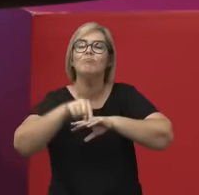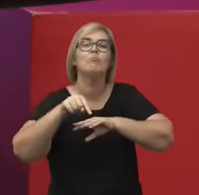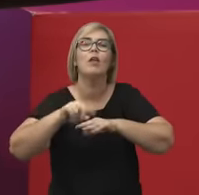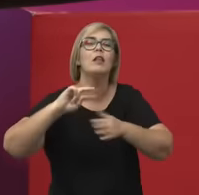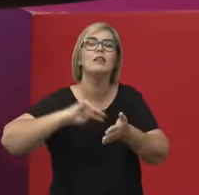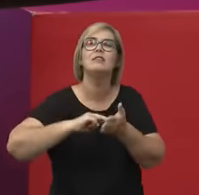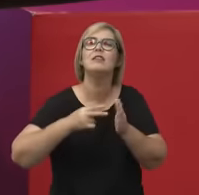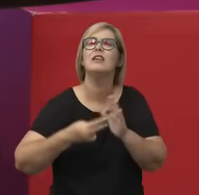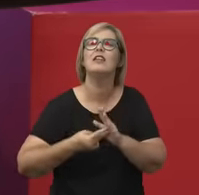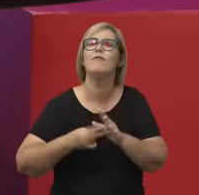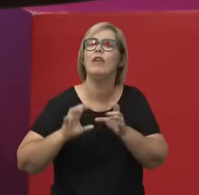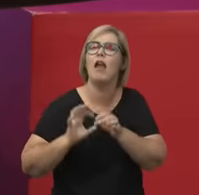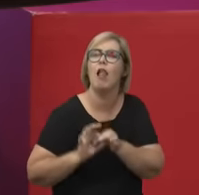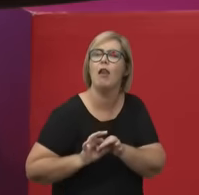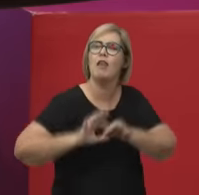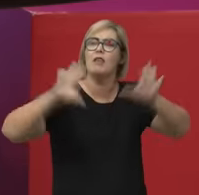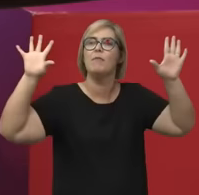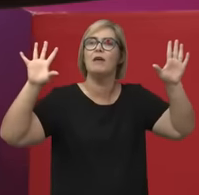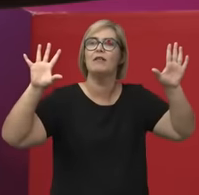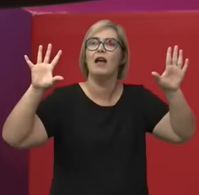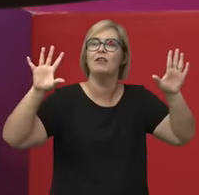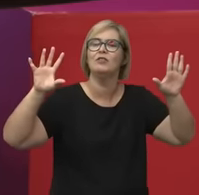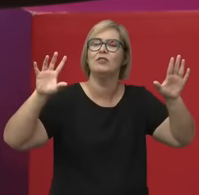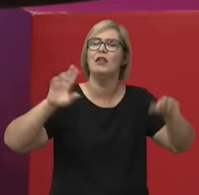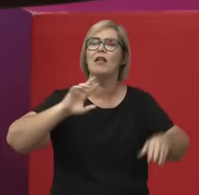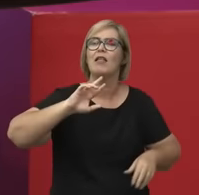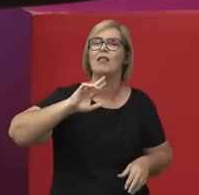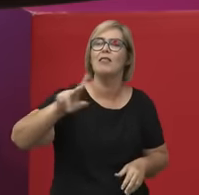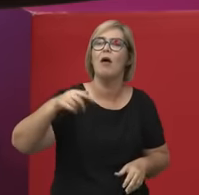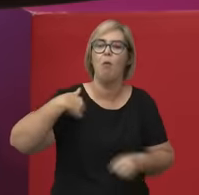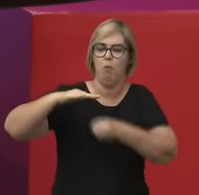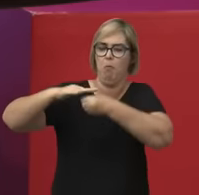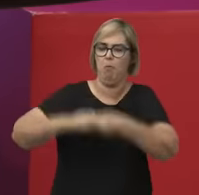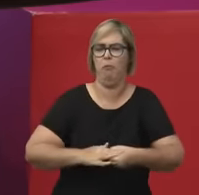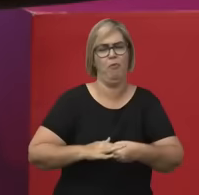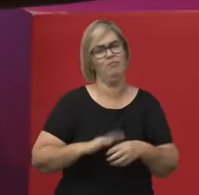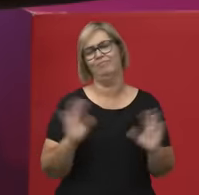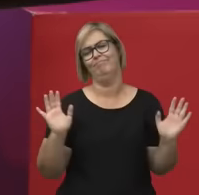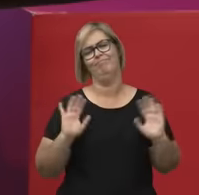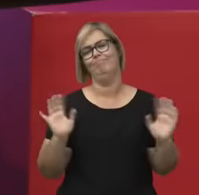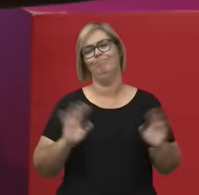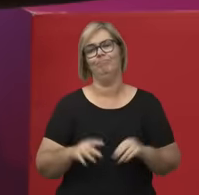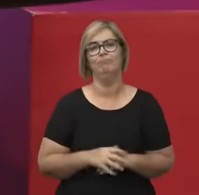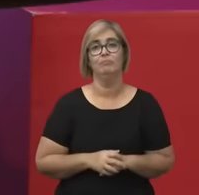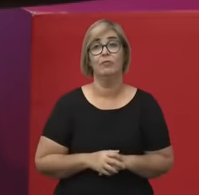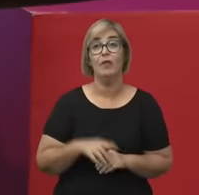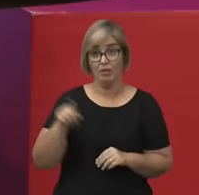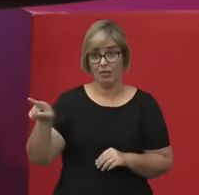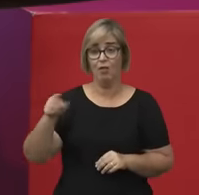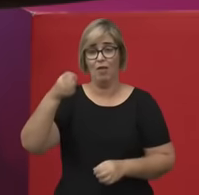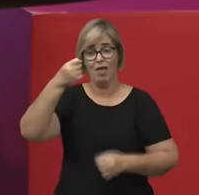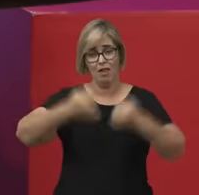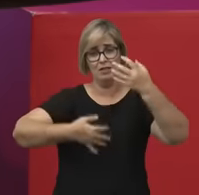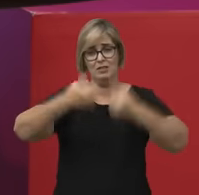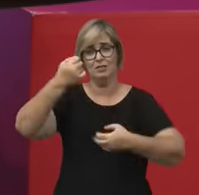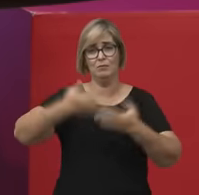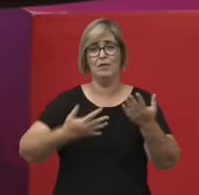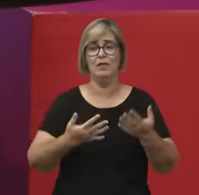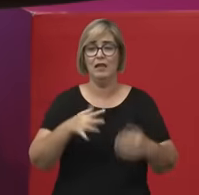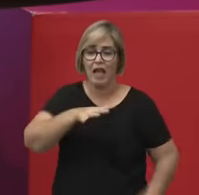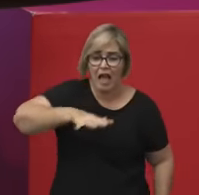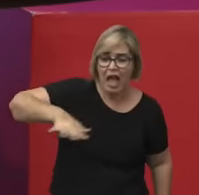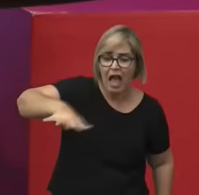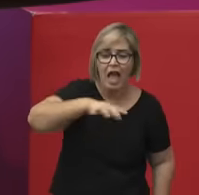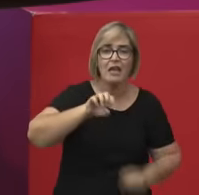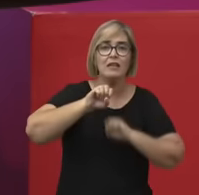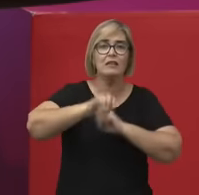de libertação e não de opressão. Então, ela faz uma leitura sobre as instituições educacionais